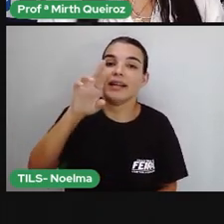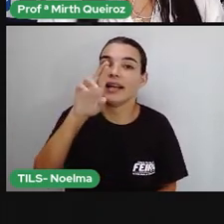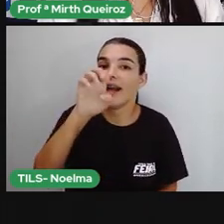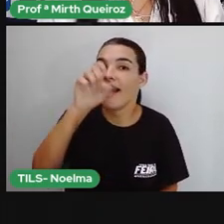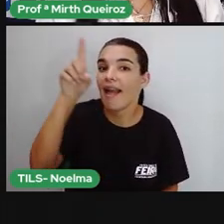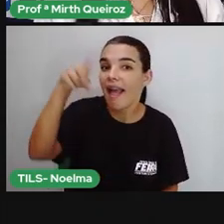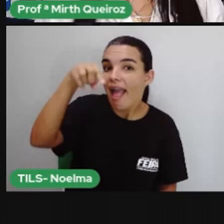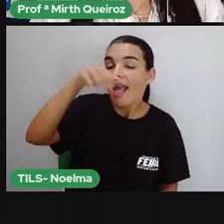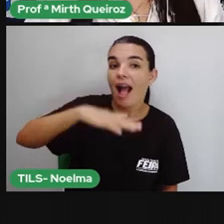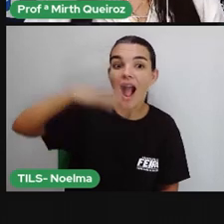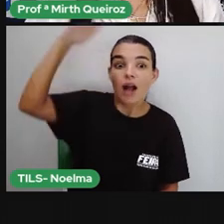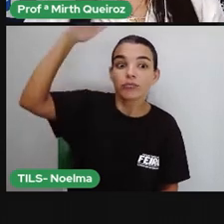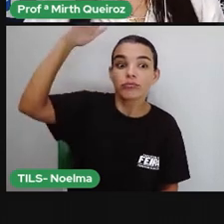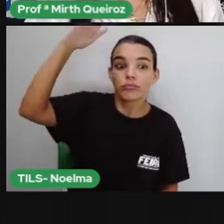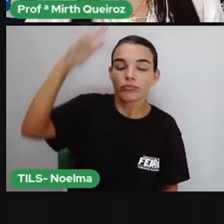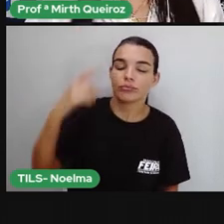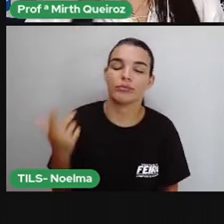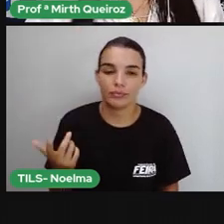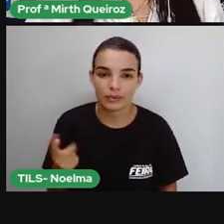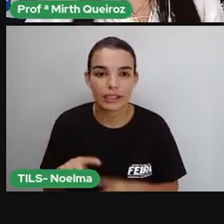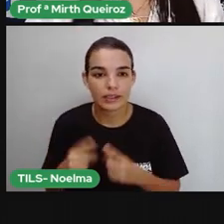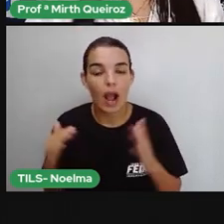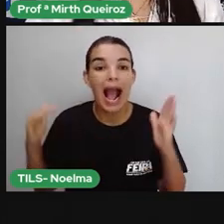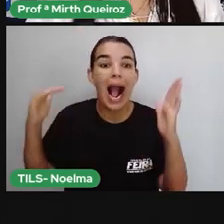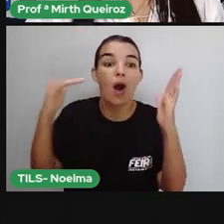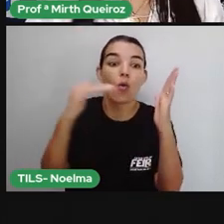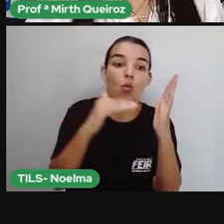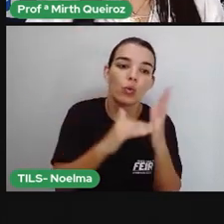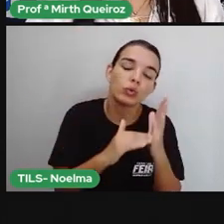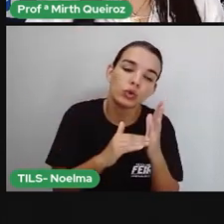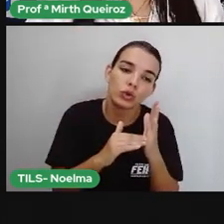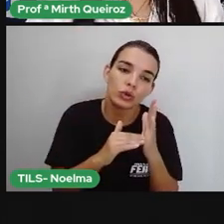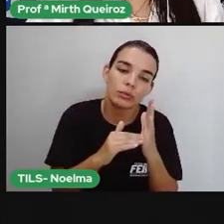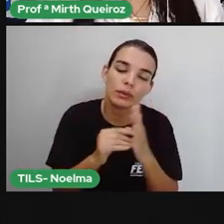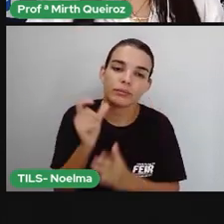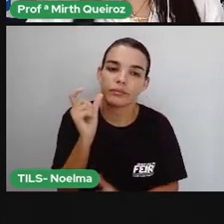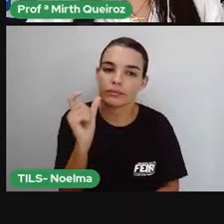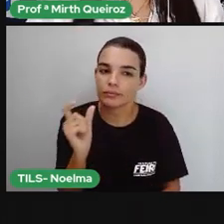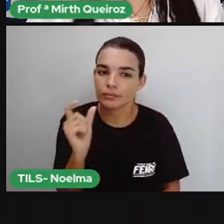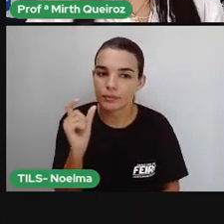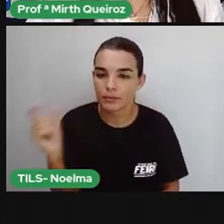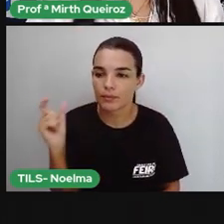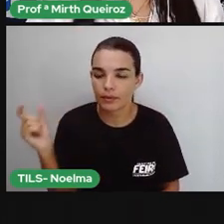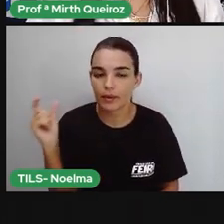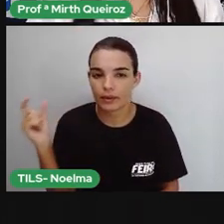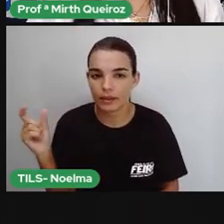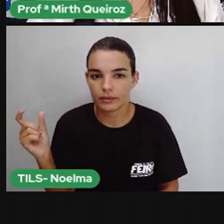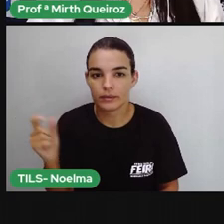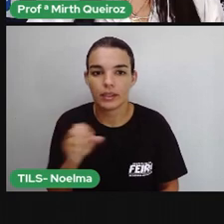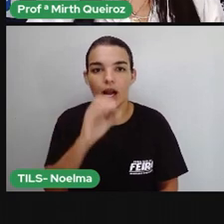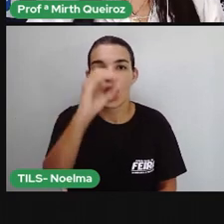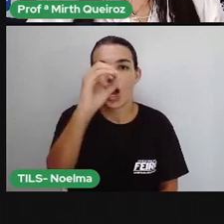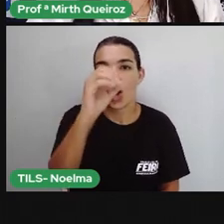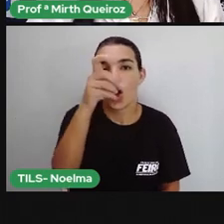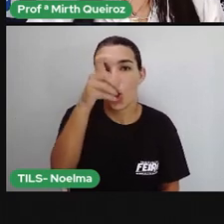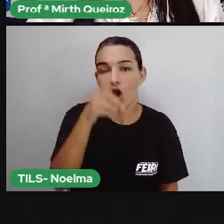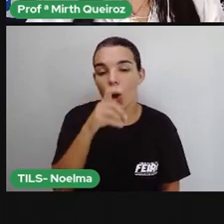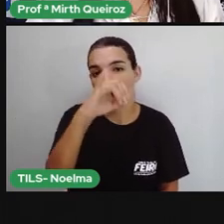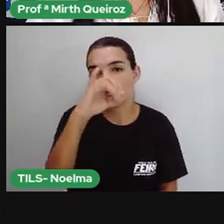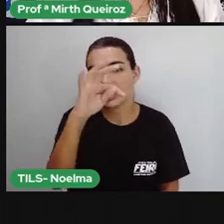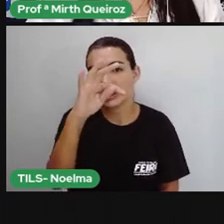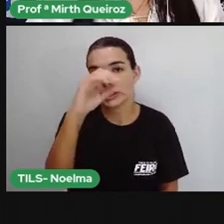intensidade. Então, ré é a última sílaba. Então, jacaré vai ser uma palavra, o quê?